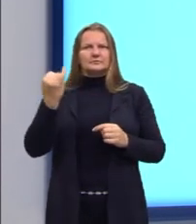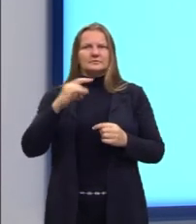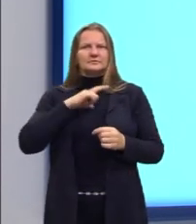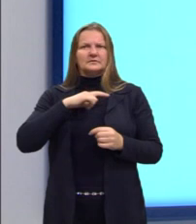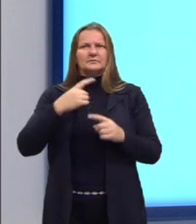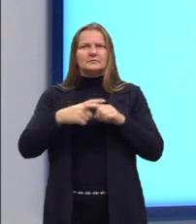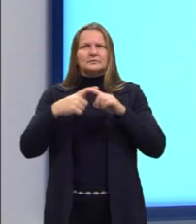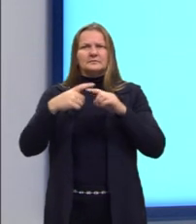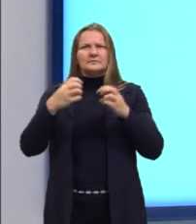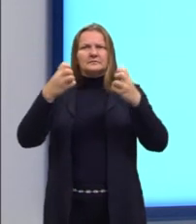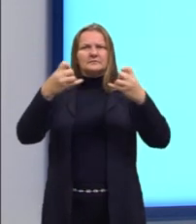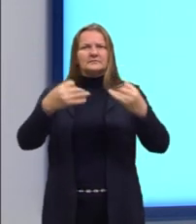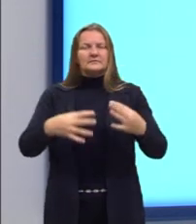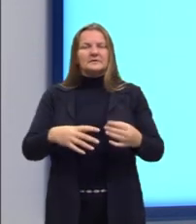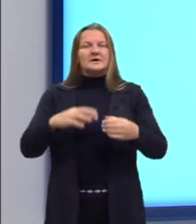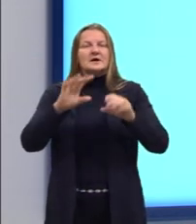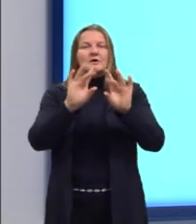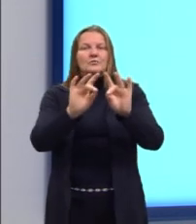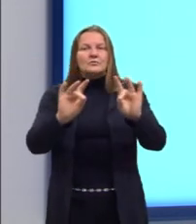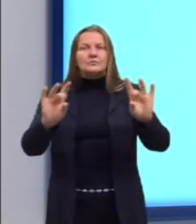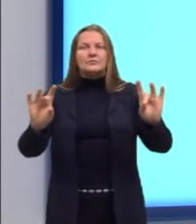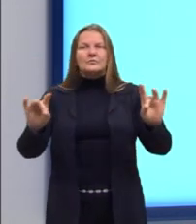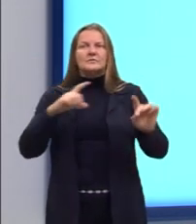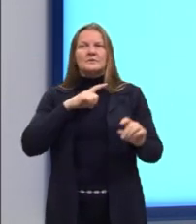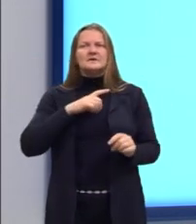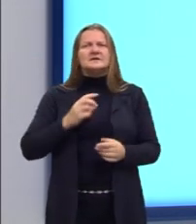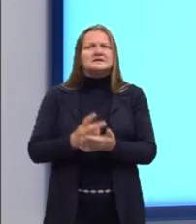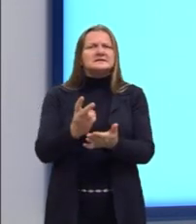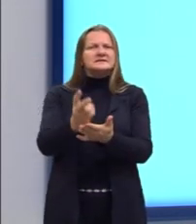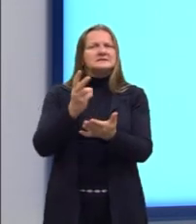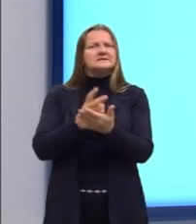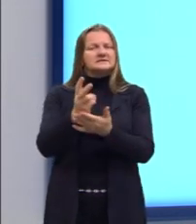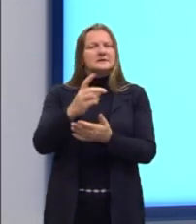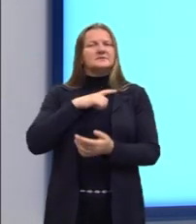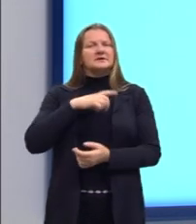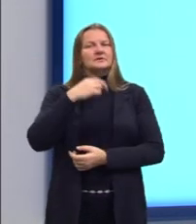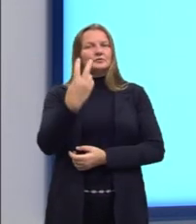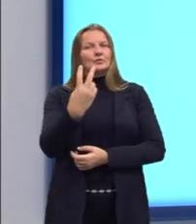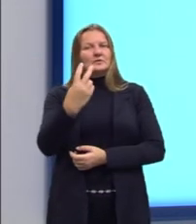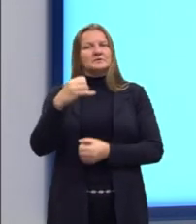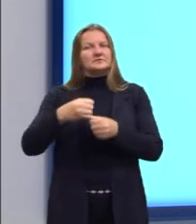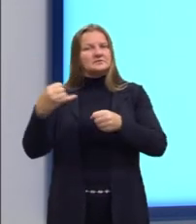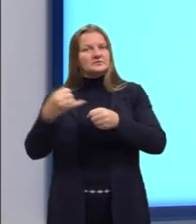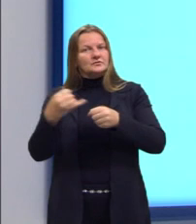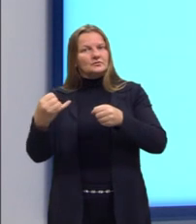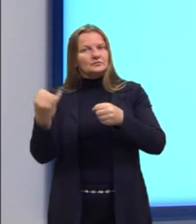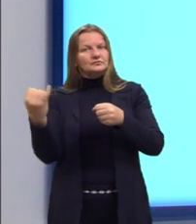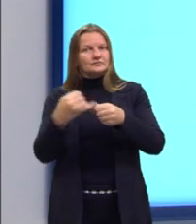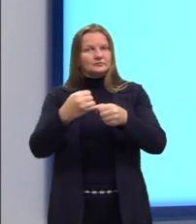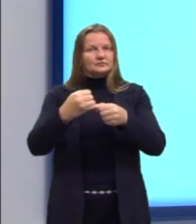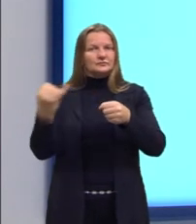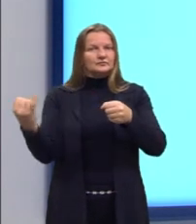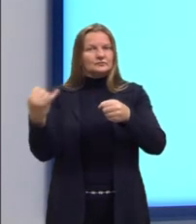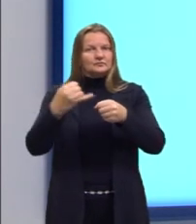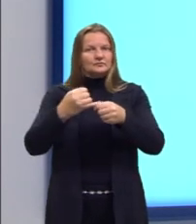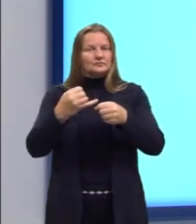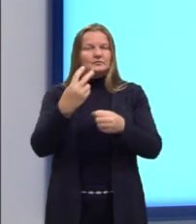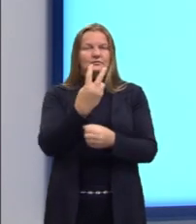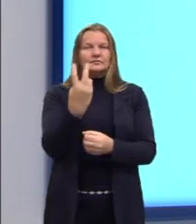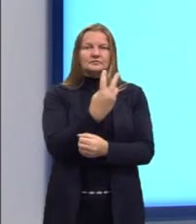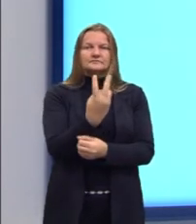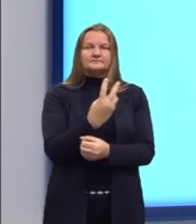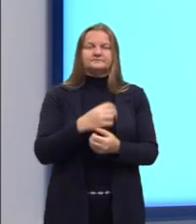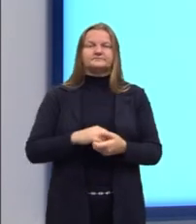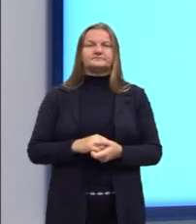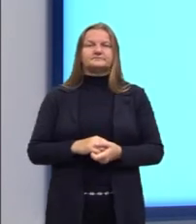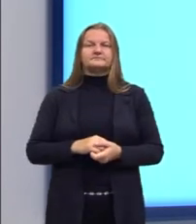que em uma solução aquosa, sempre vai ter esses dois íons, tanto o cátion quanto o ânion, tá? Pois a própria